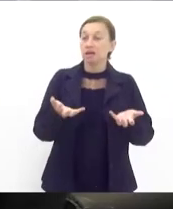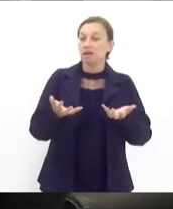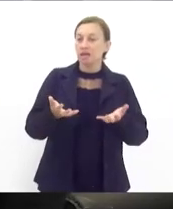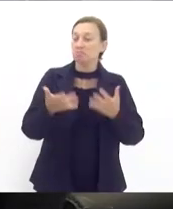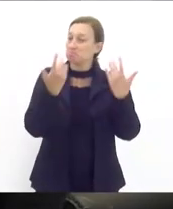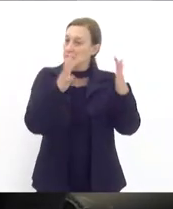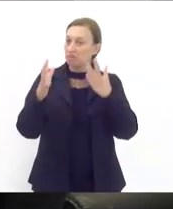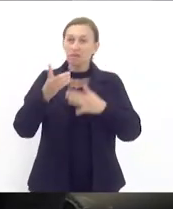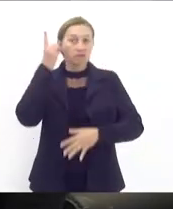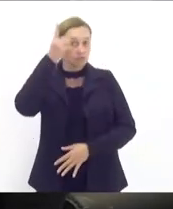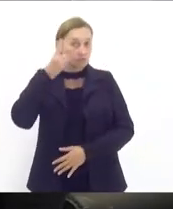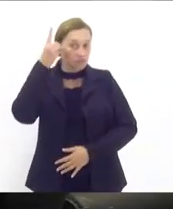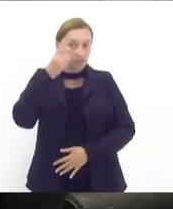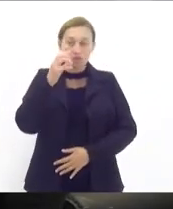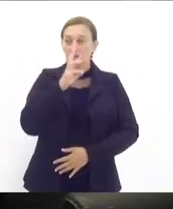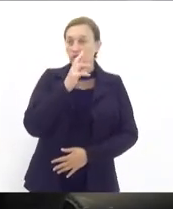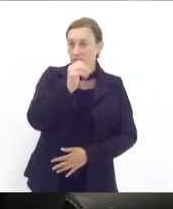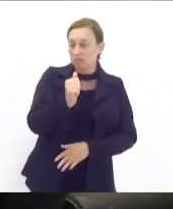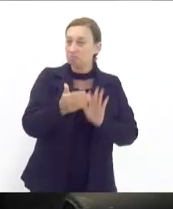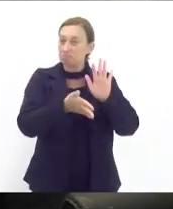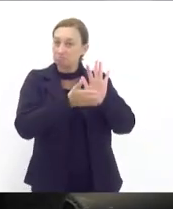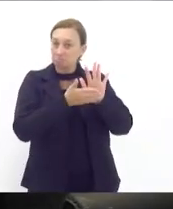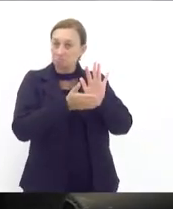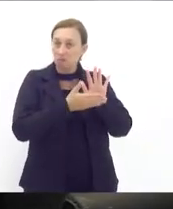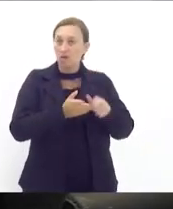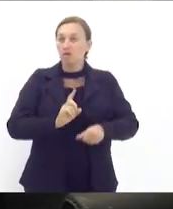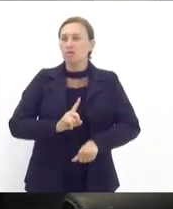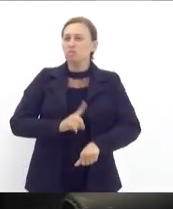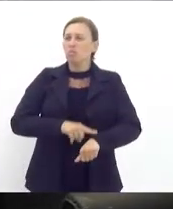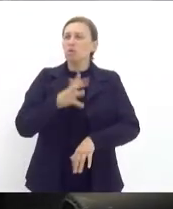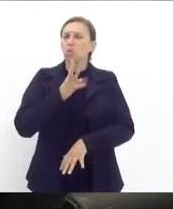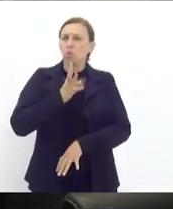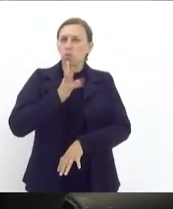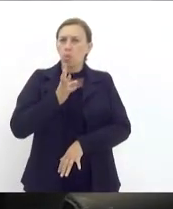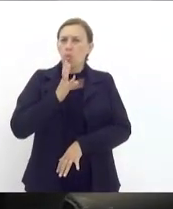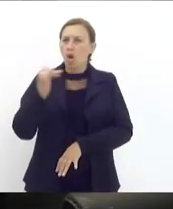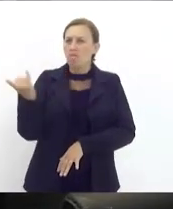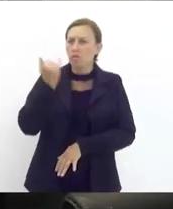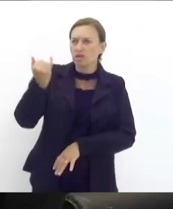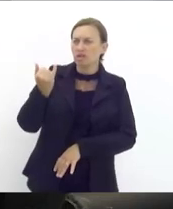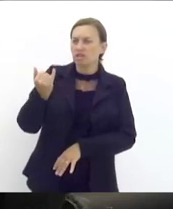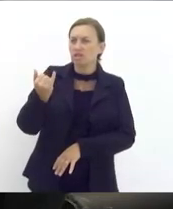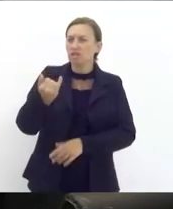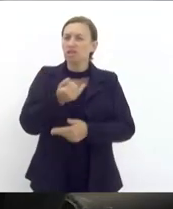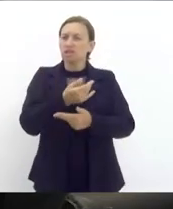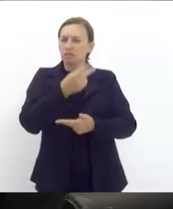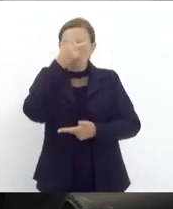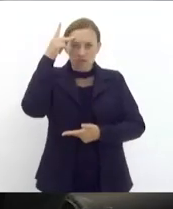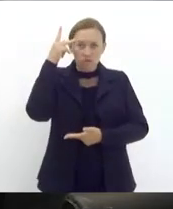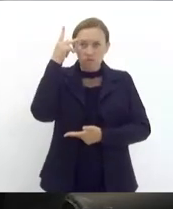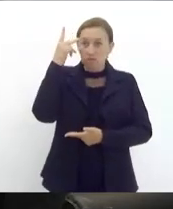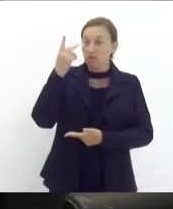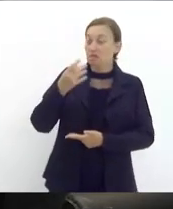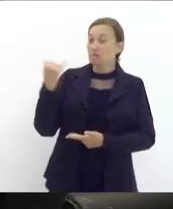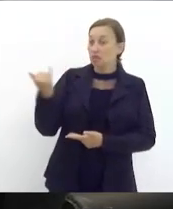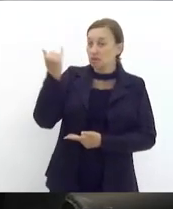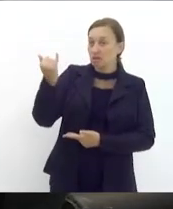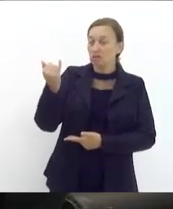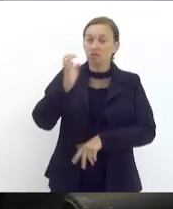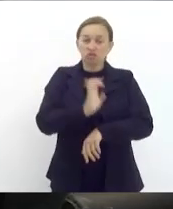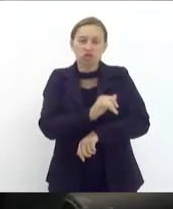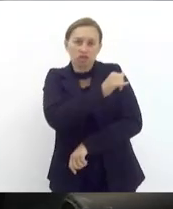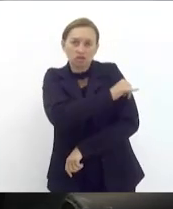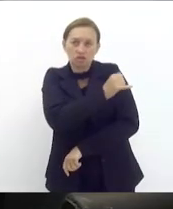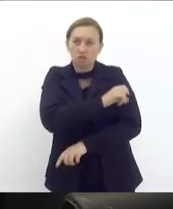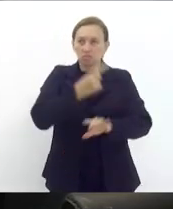deputado Rodrigo Amorim pela proposta. No momento de reconhecer a importância de grandes figuras do Estado do Rio de Janeiro, as divergências ideológicas